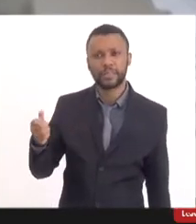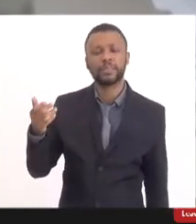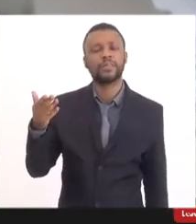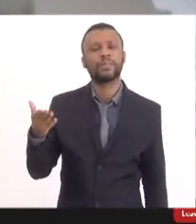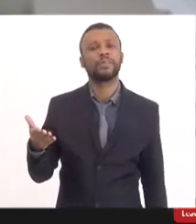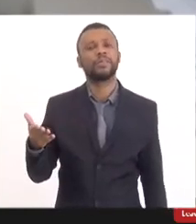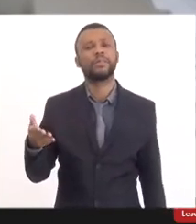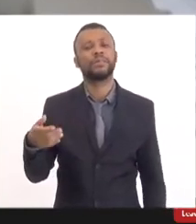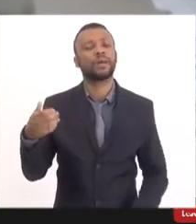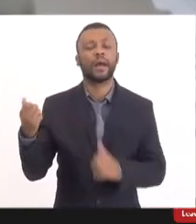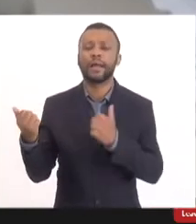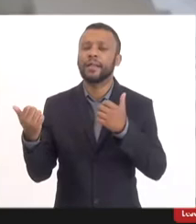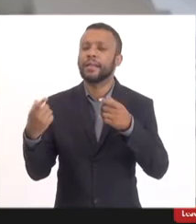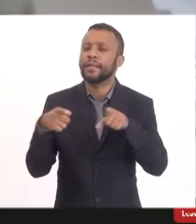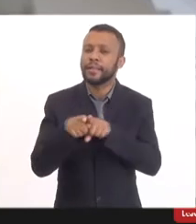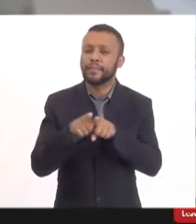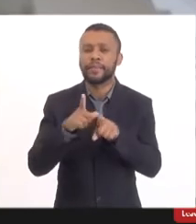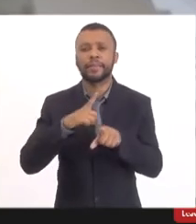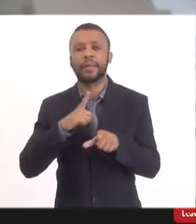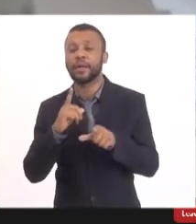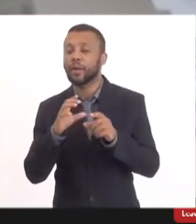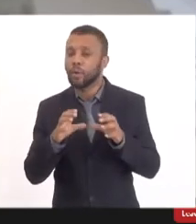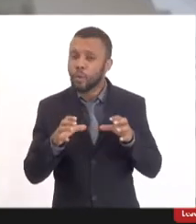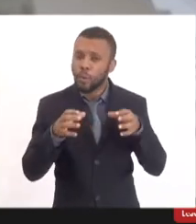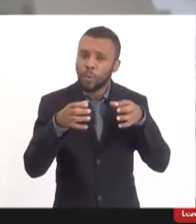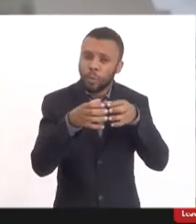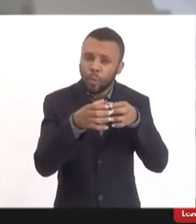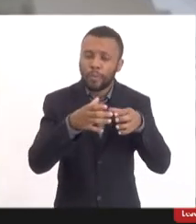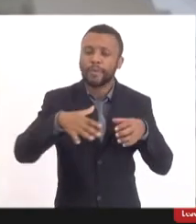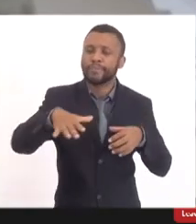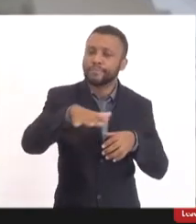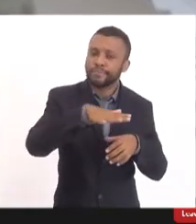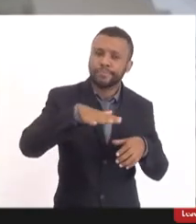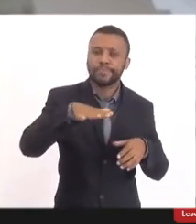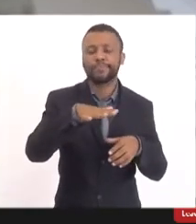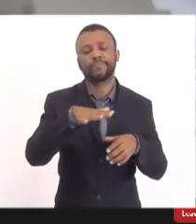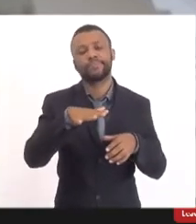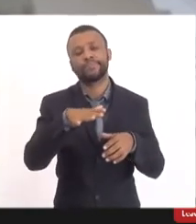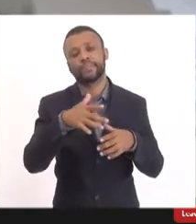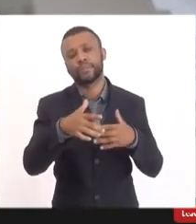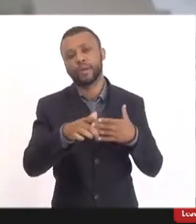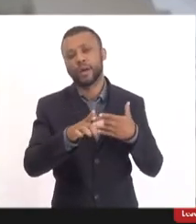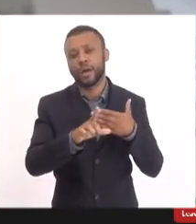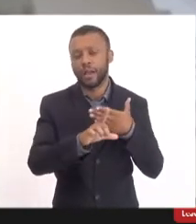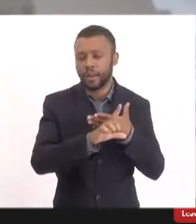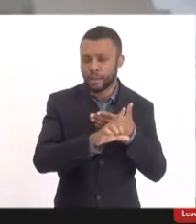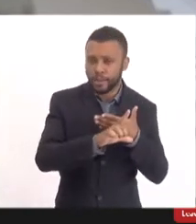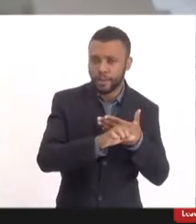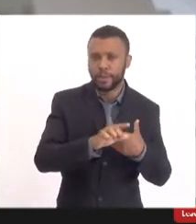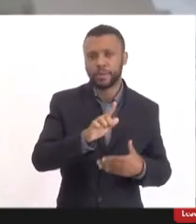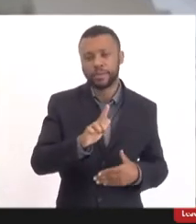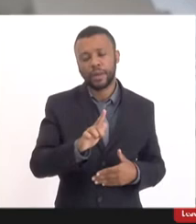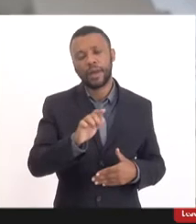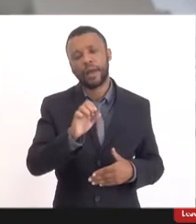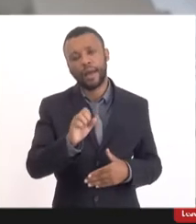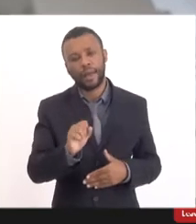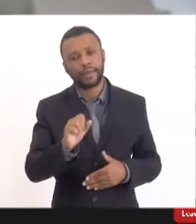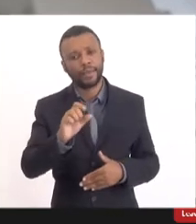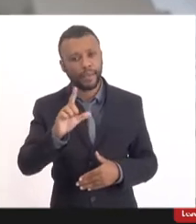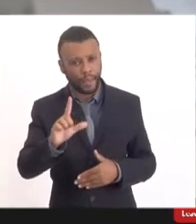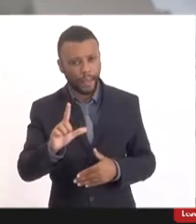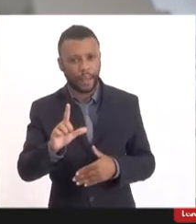Ele conta também com um grupo de estudos constitucionais e legislativos, que é o GECL, e ele tem